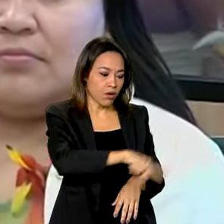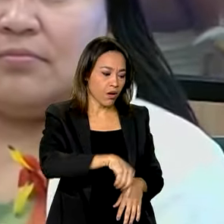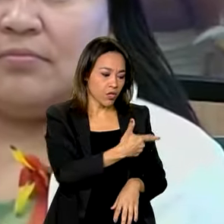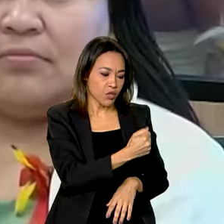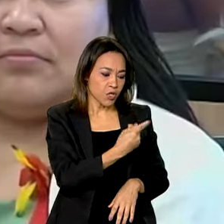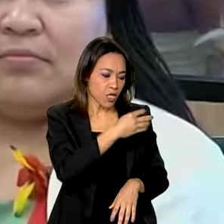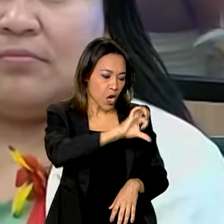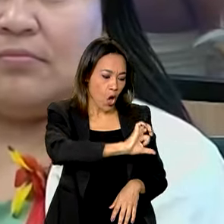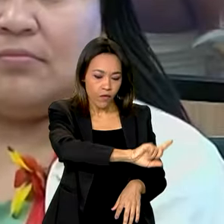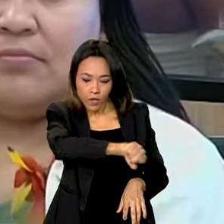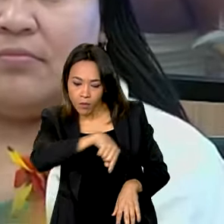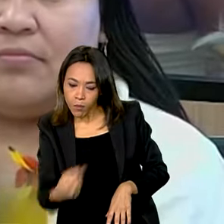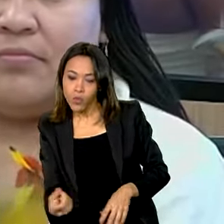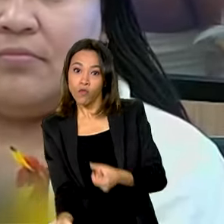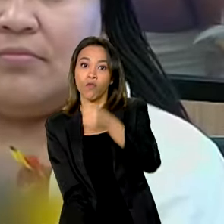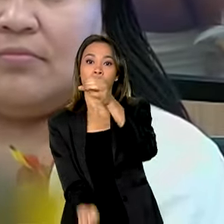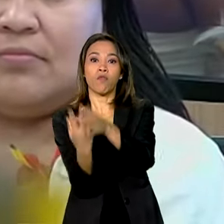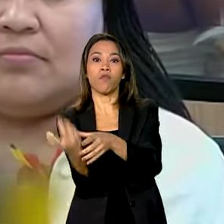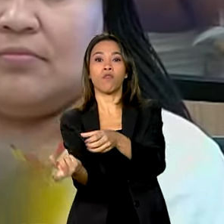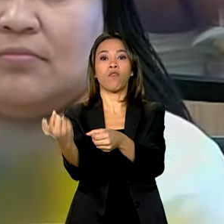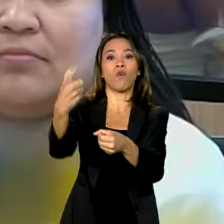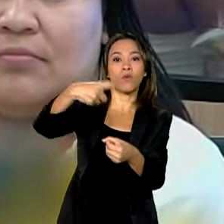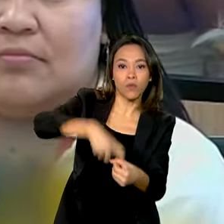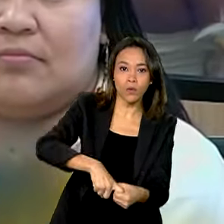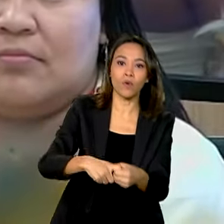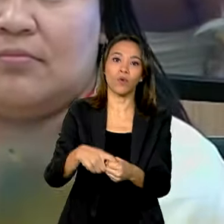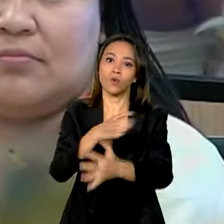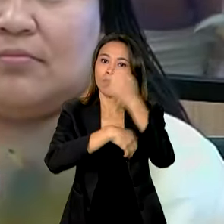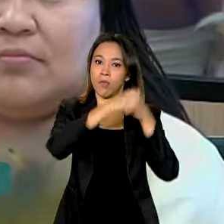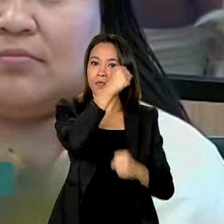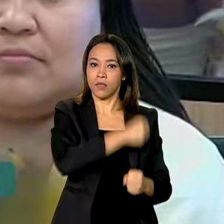e recriado pelo governo Lula no ano passado.